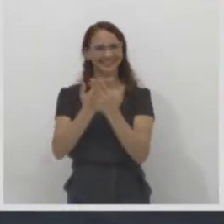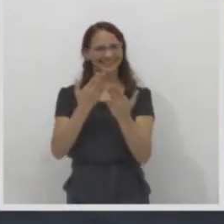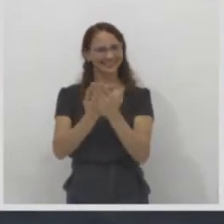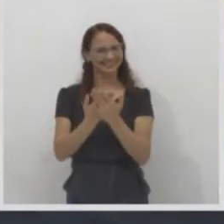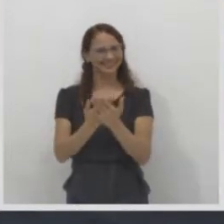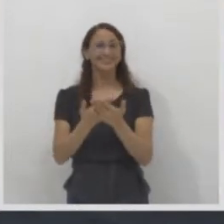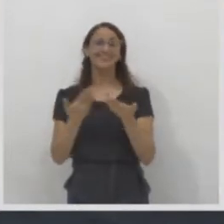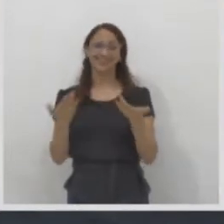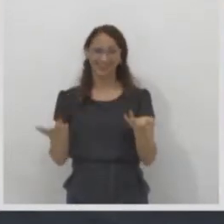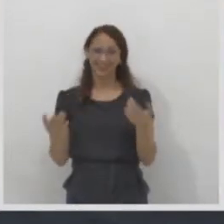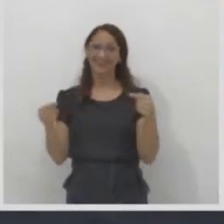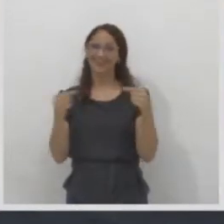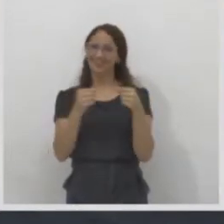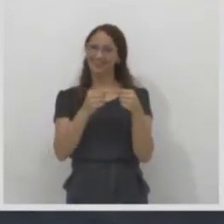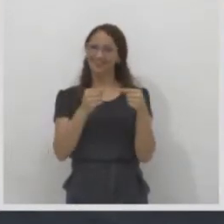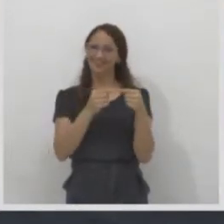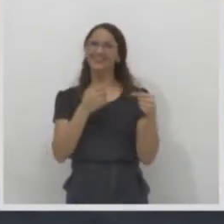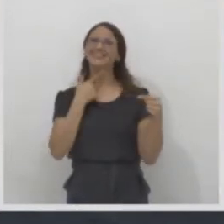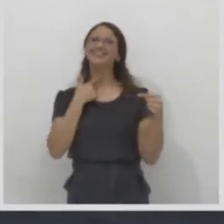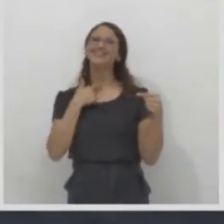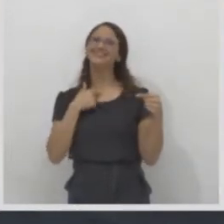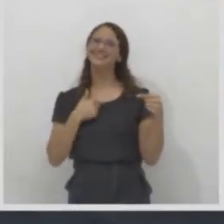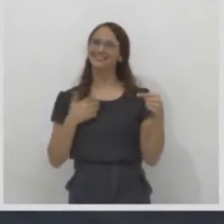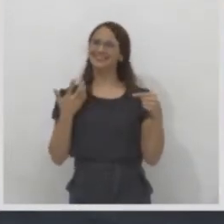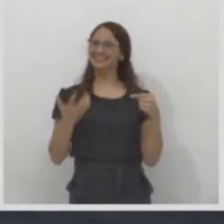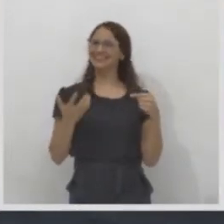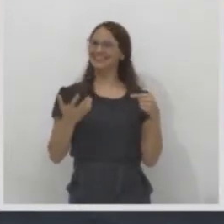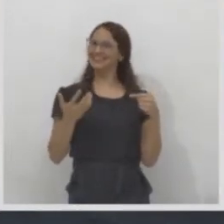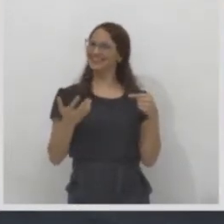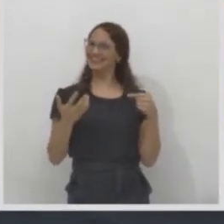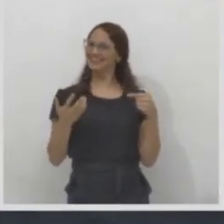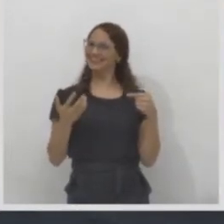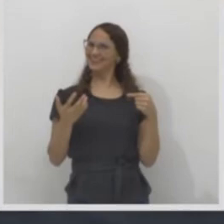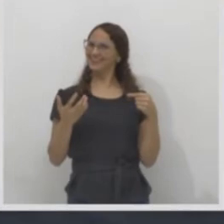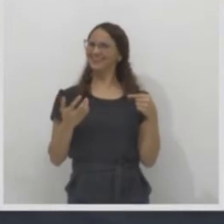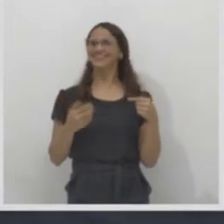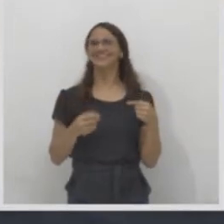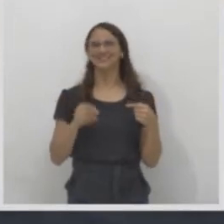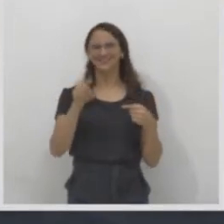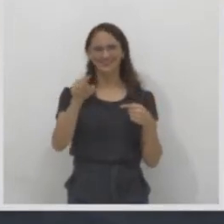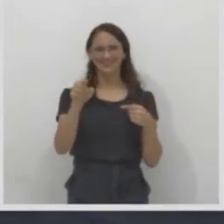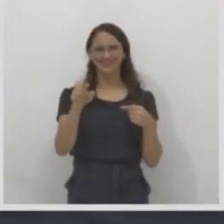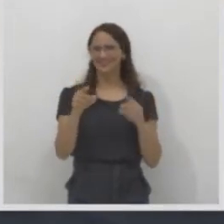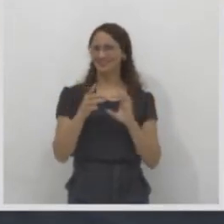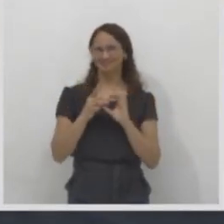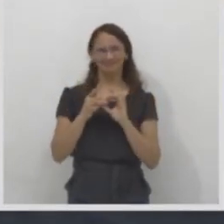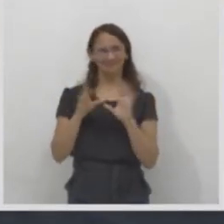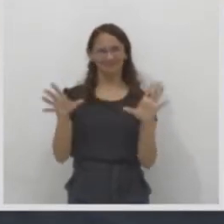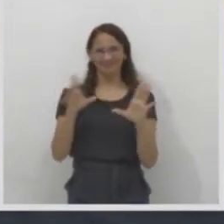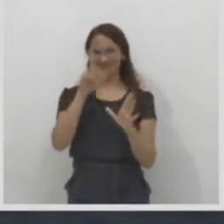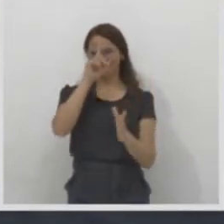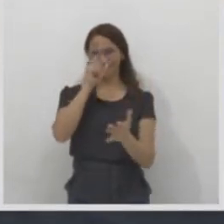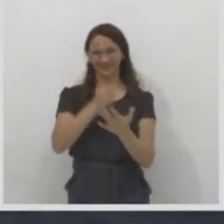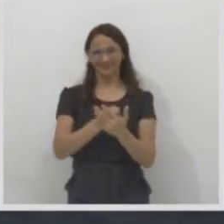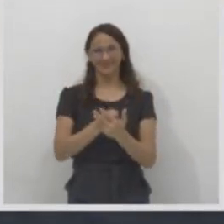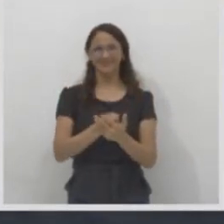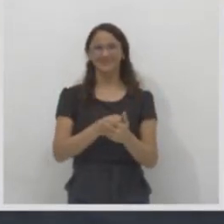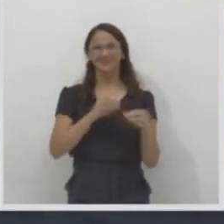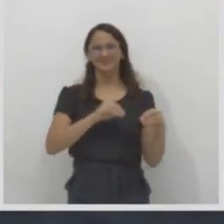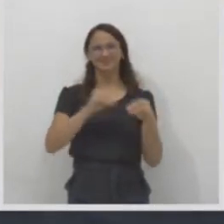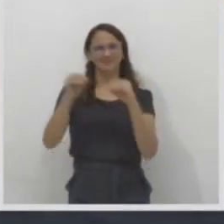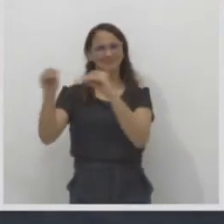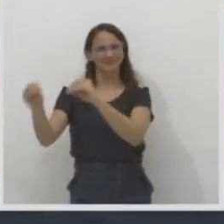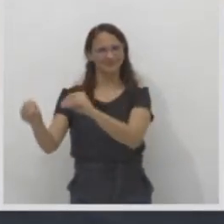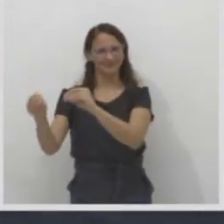Essa é uma migração espontânea. Uma migração onde você livremente vai para um lugar. Quando,